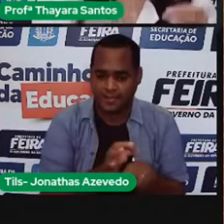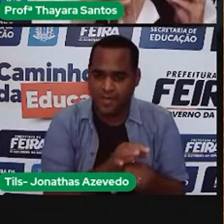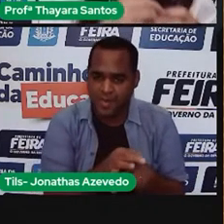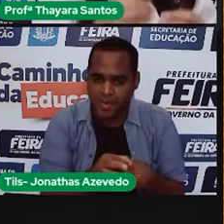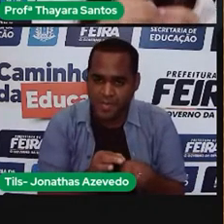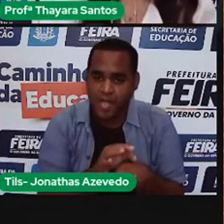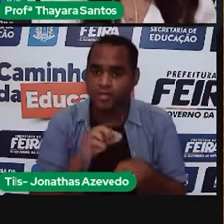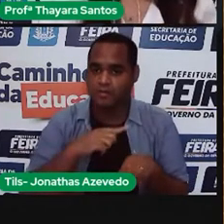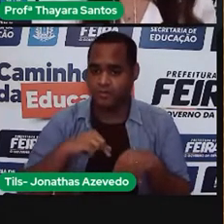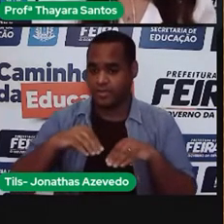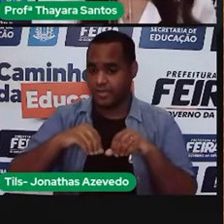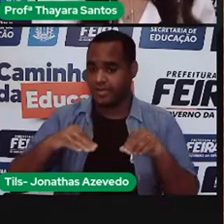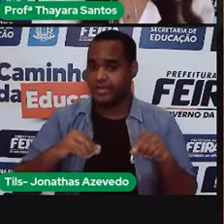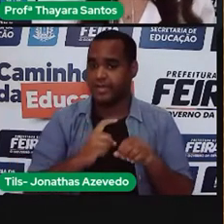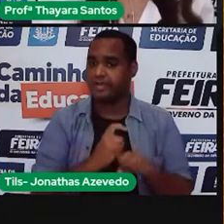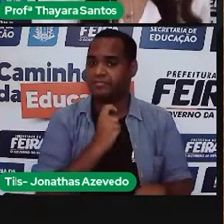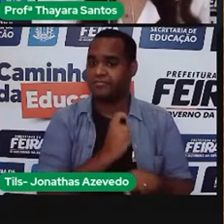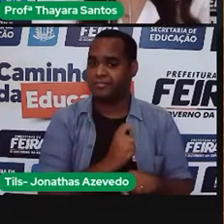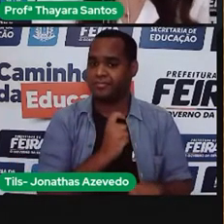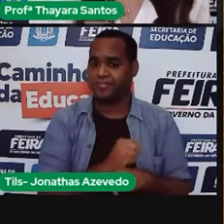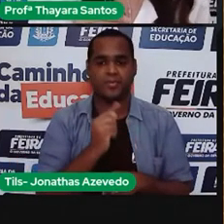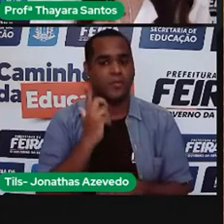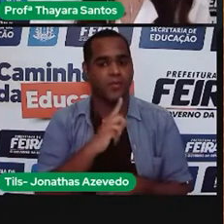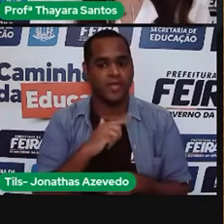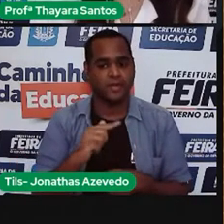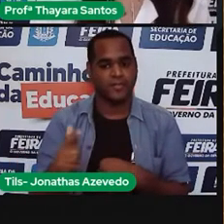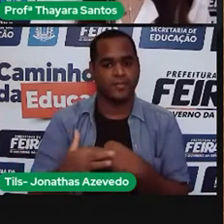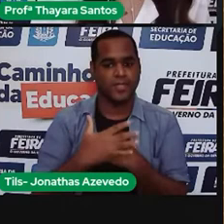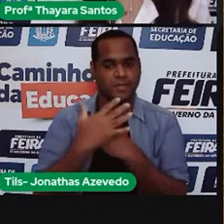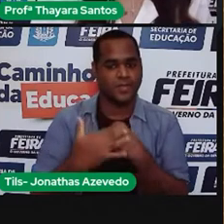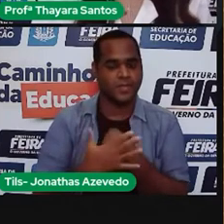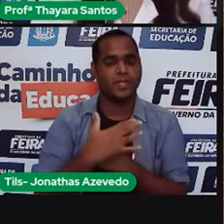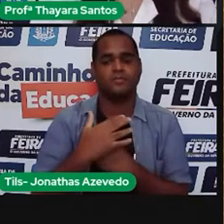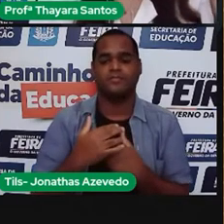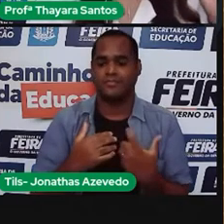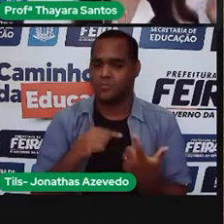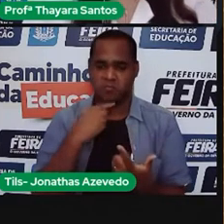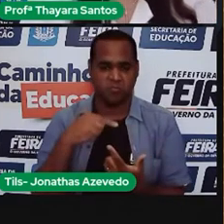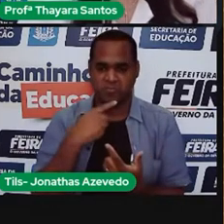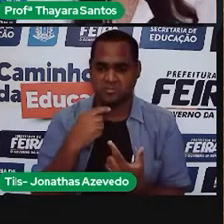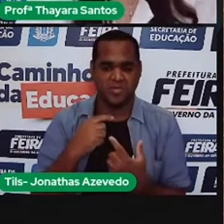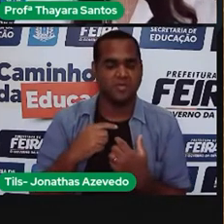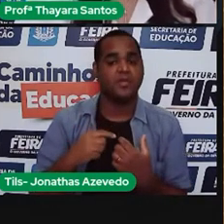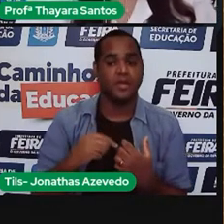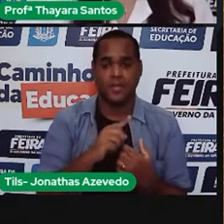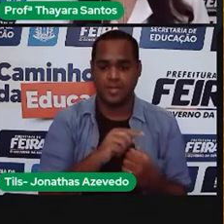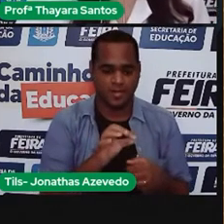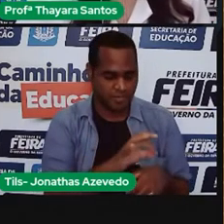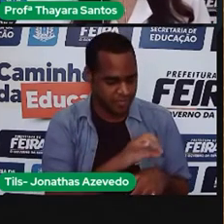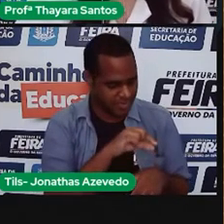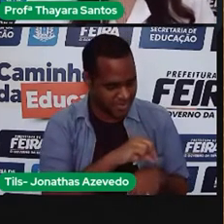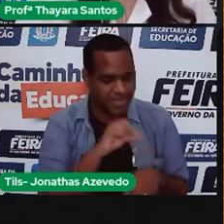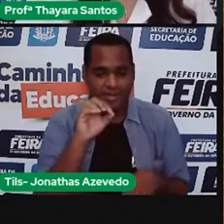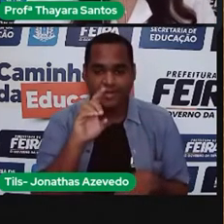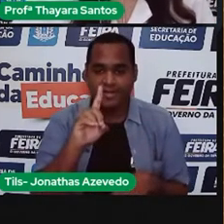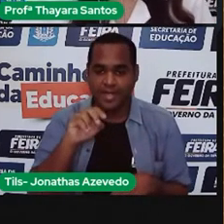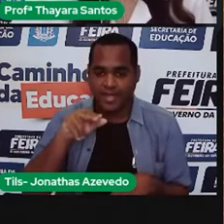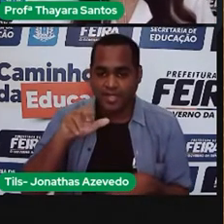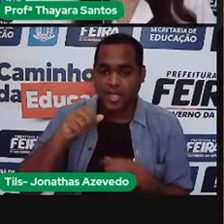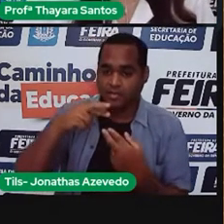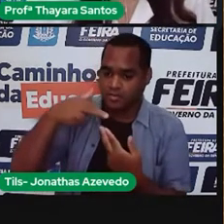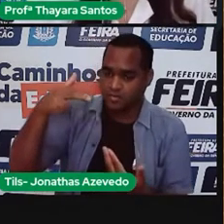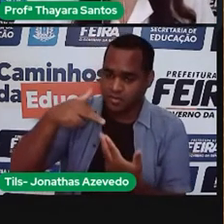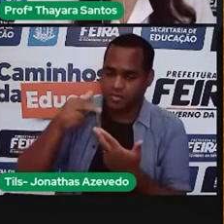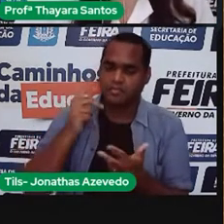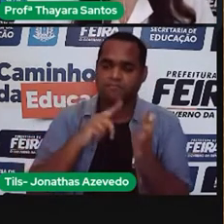solo que era resistente a essa mesma praga. E qual foi a ideia que eles tiveram? Pegar a partezinha do DNA que fazia com que a bactéria